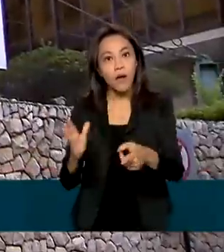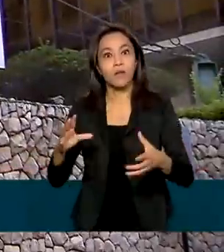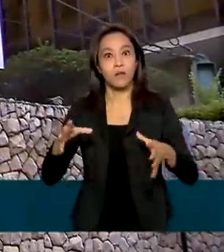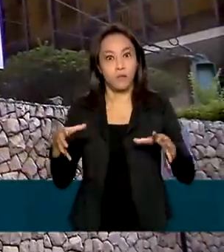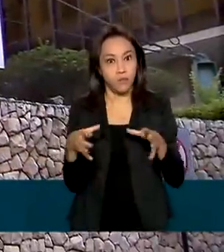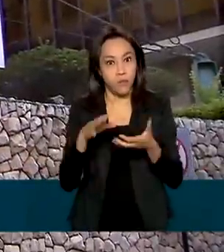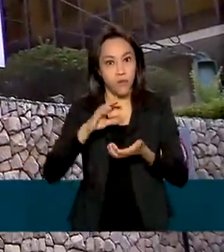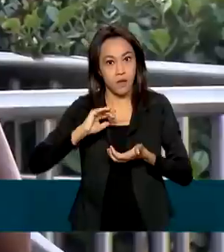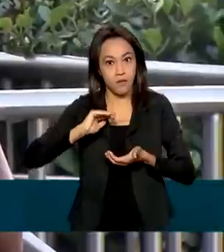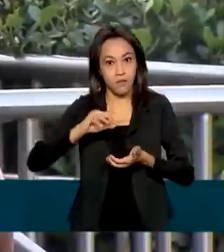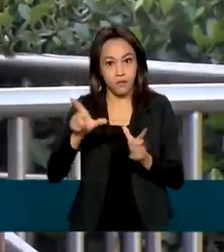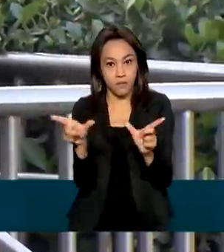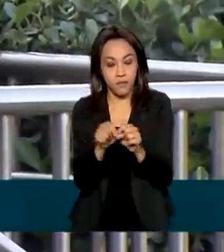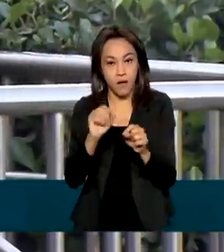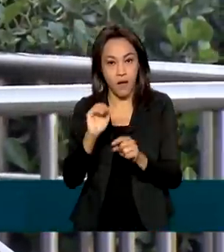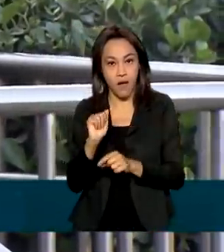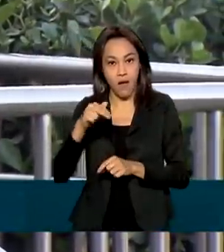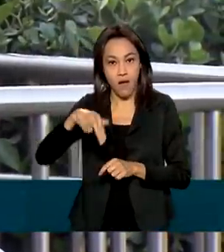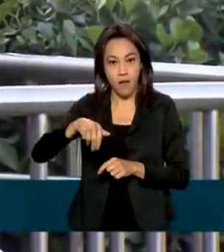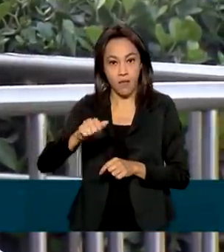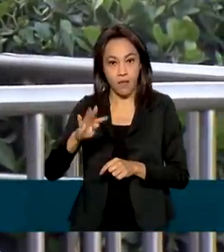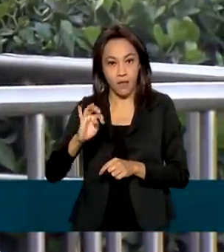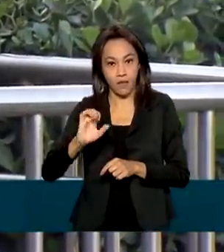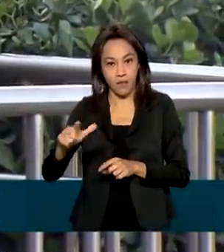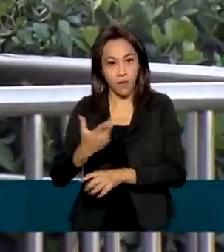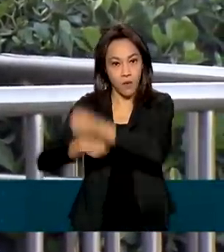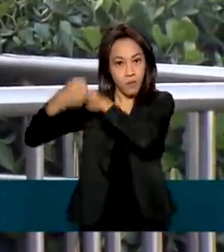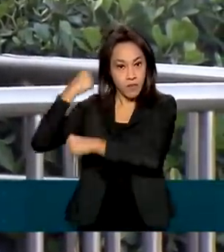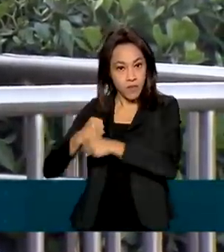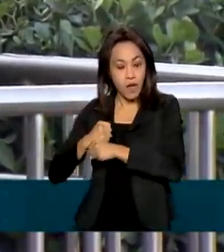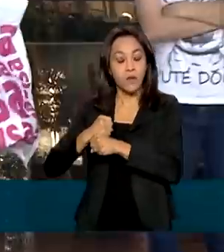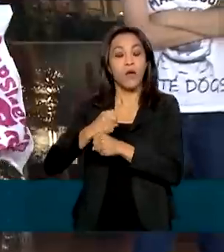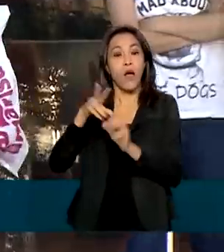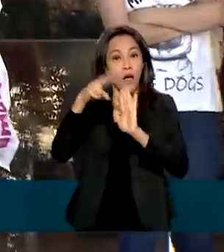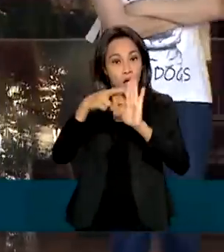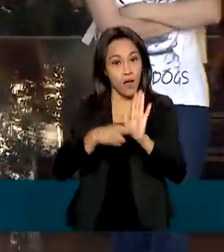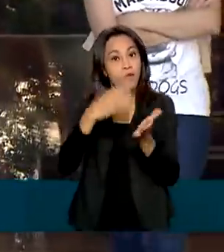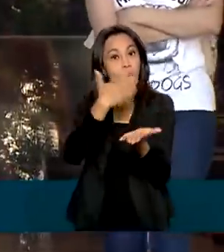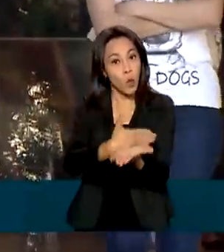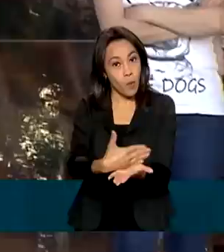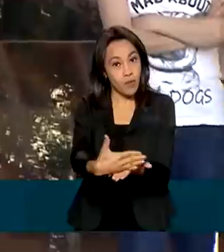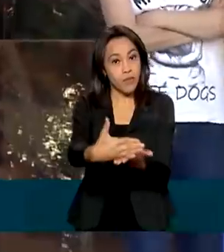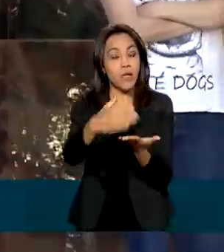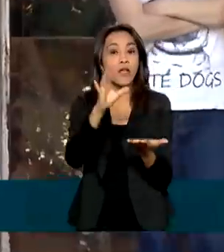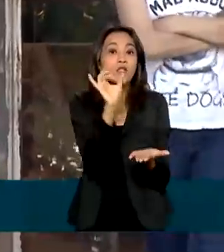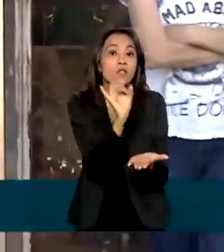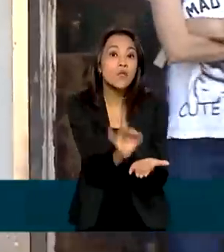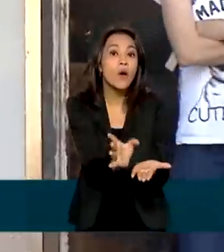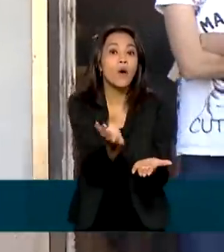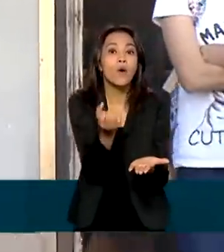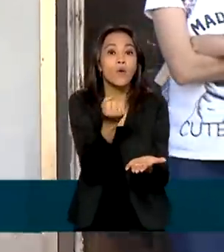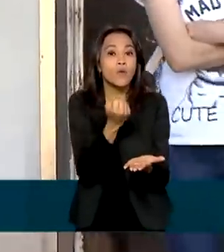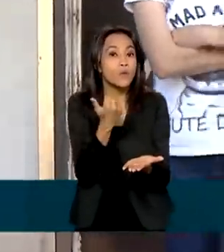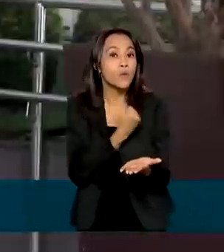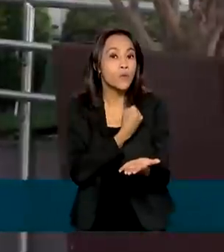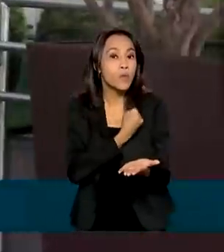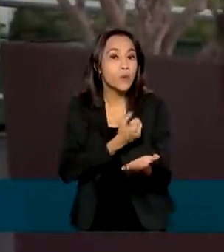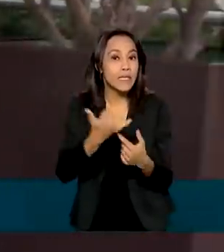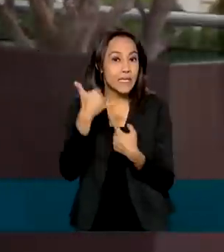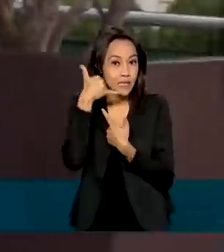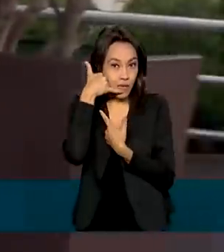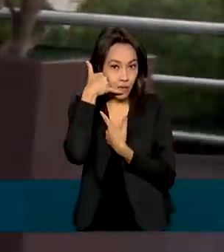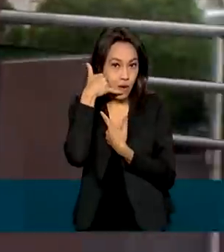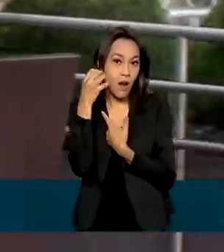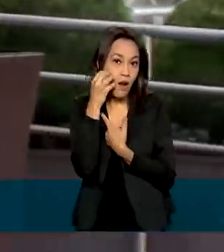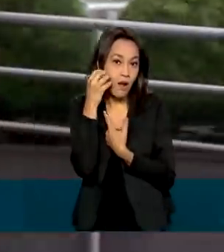final do ano passado. Inicialmente, a regra vai valer apenas para ligações originadas de telefone celular. No